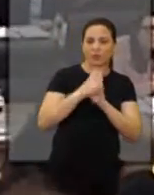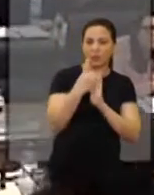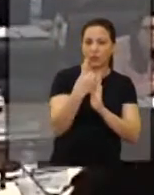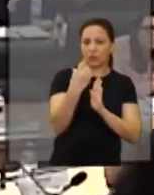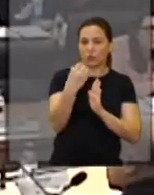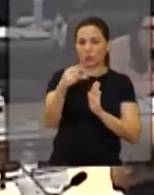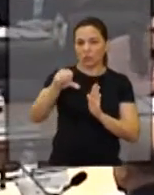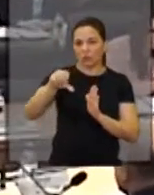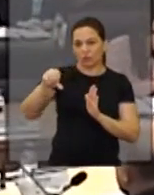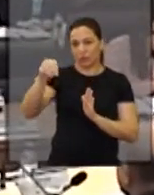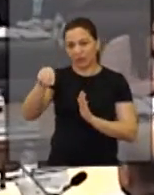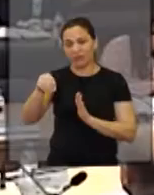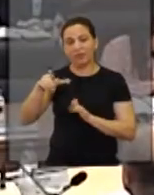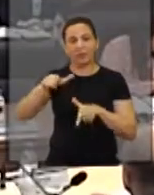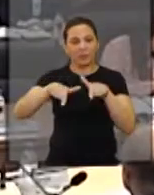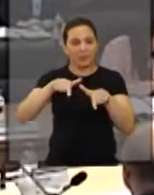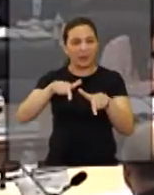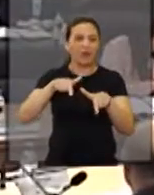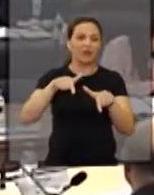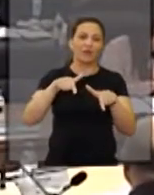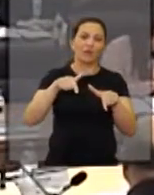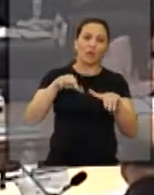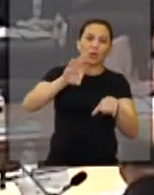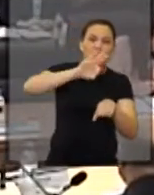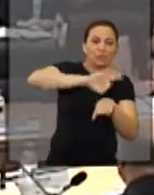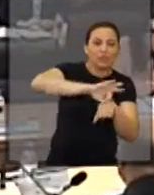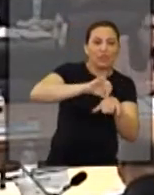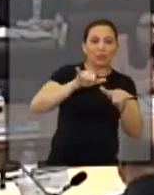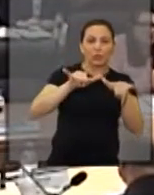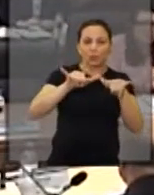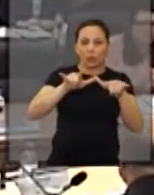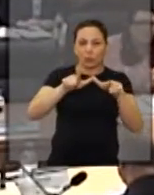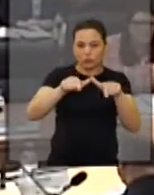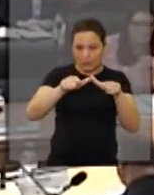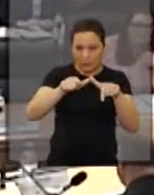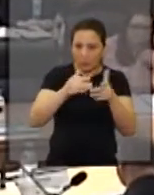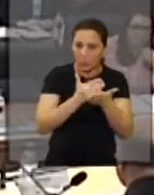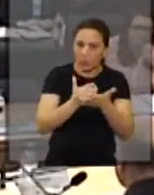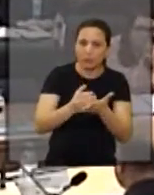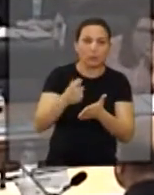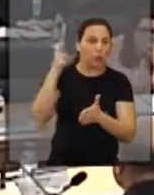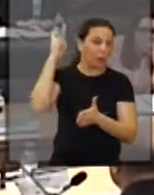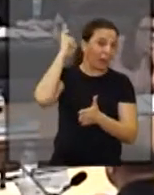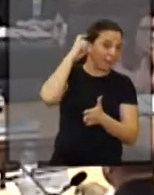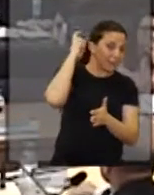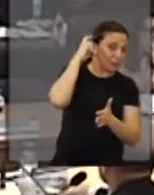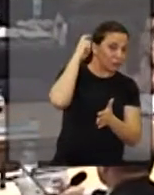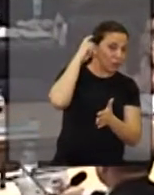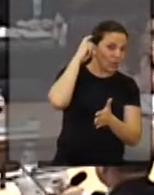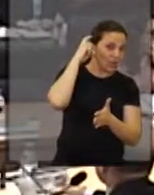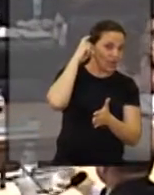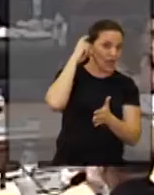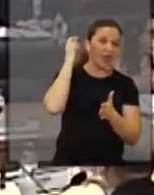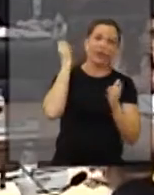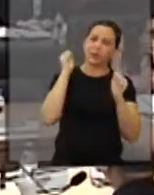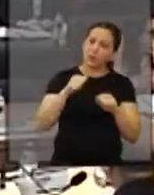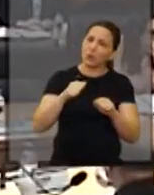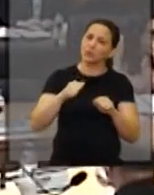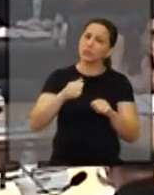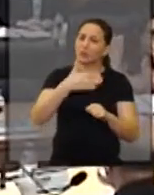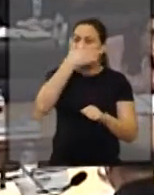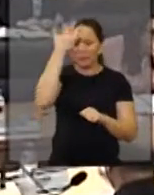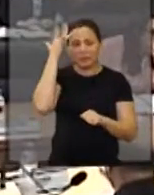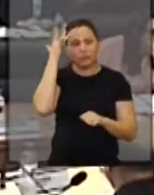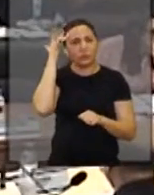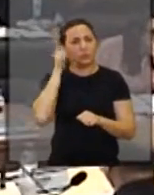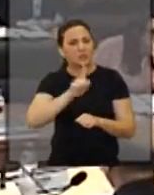lembro, na década de 90, eu atuava no centrinho de Bauru, na equipe craniofacial, quando começou o implante coclear, todo mundo achou que serviria. Não serve.